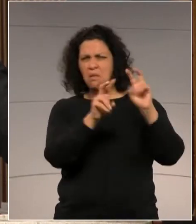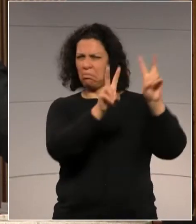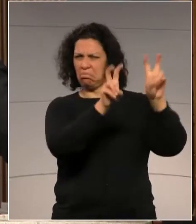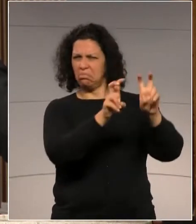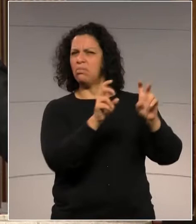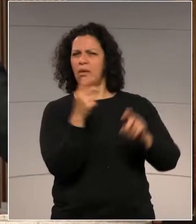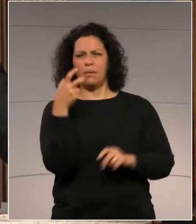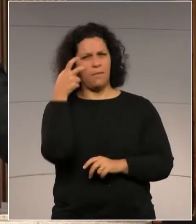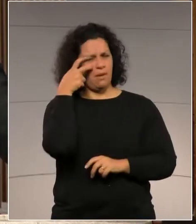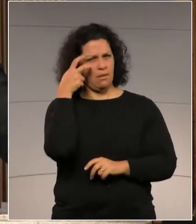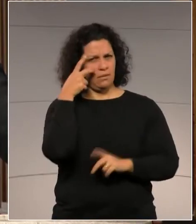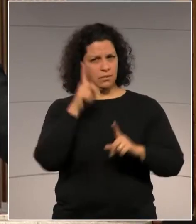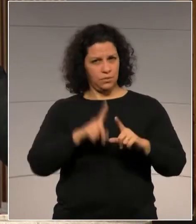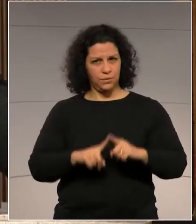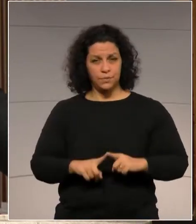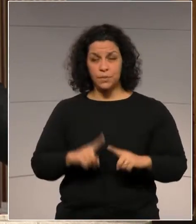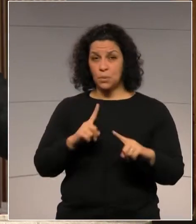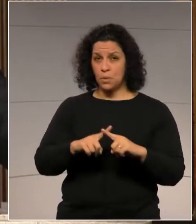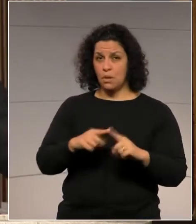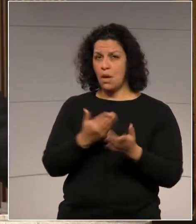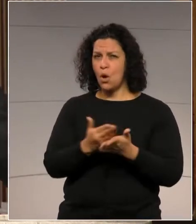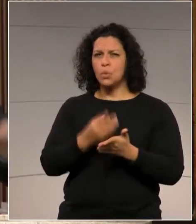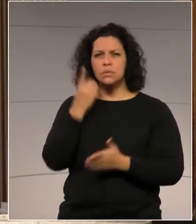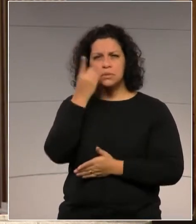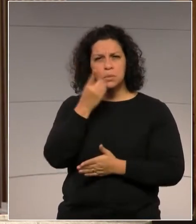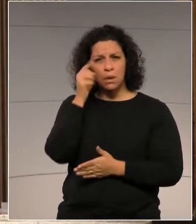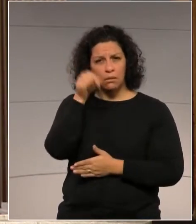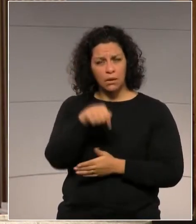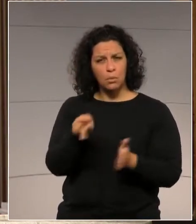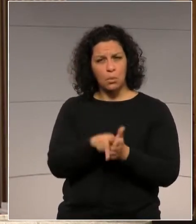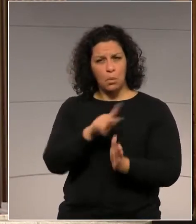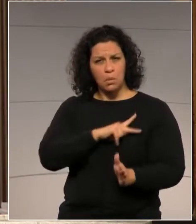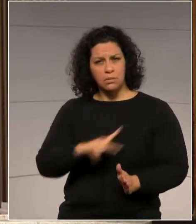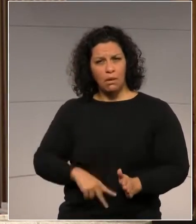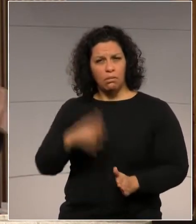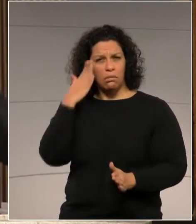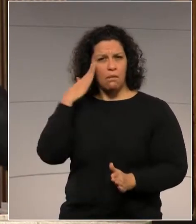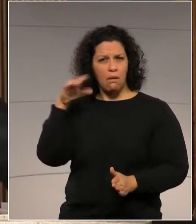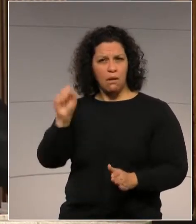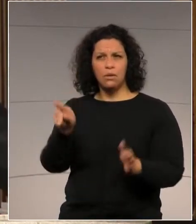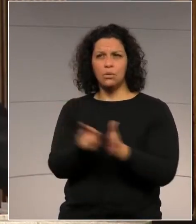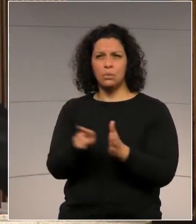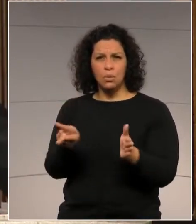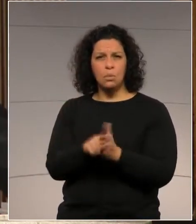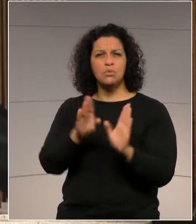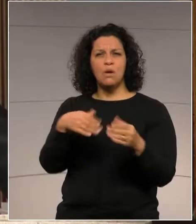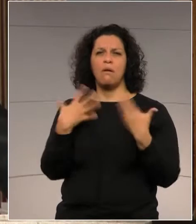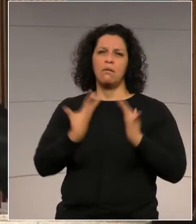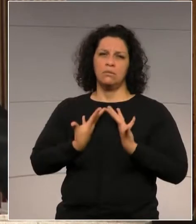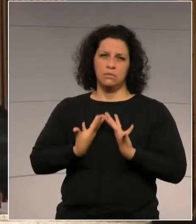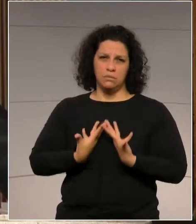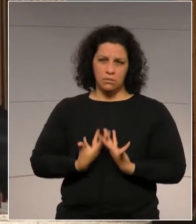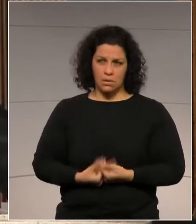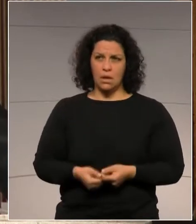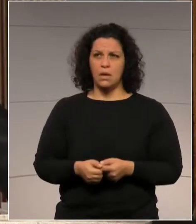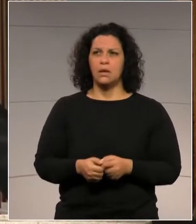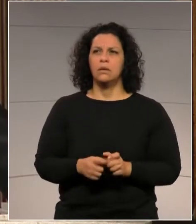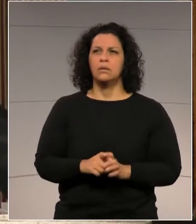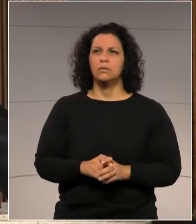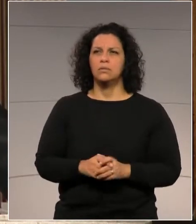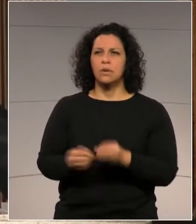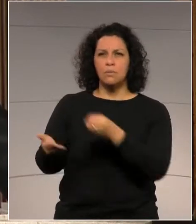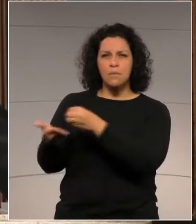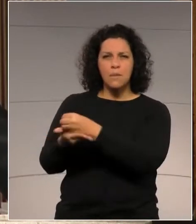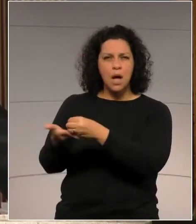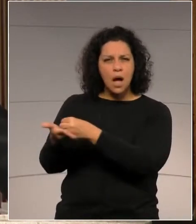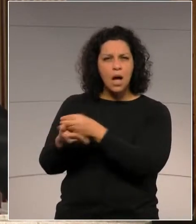porque os deputados da casa, deputado Traiano, estão ficando cansados, base e